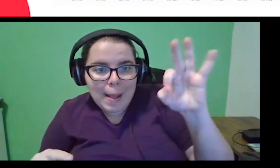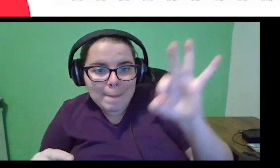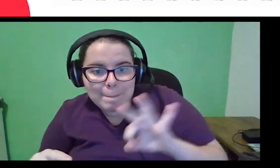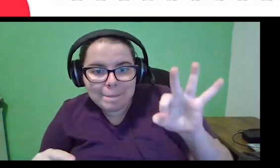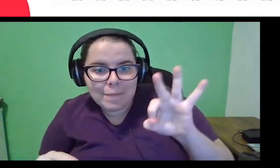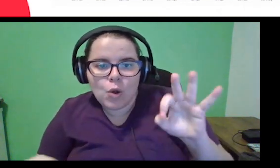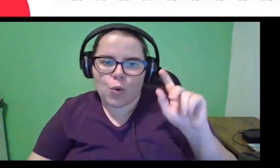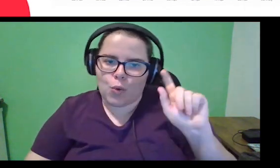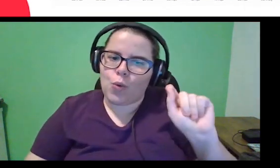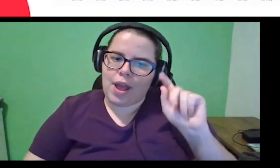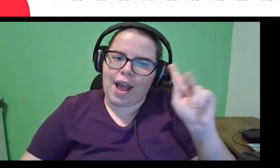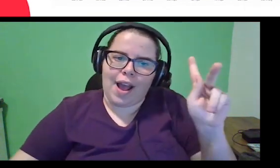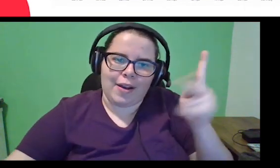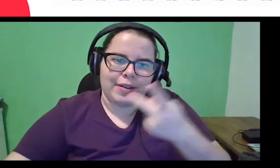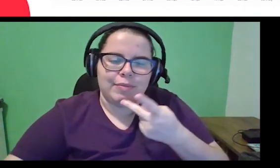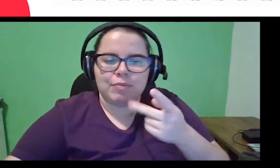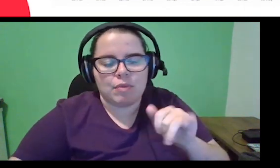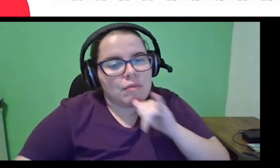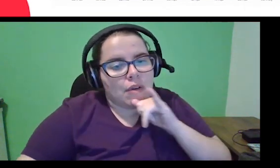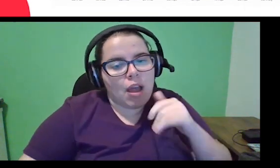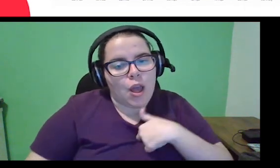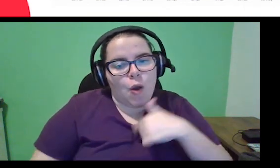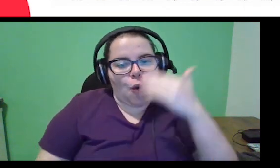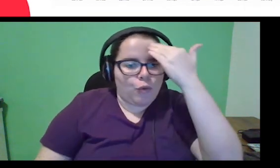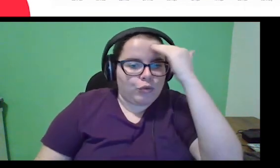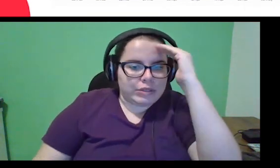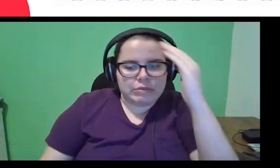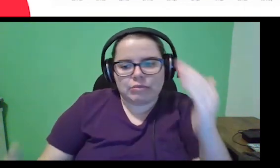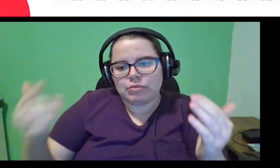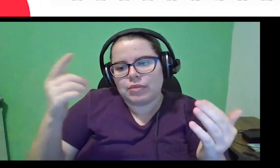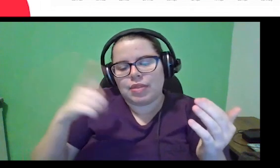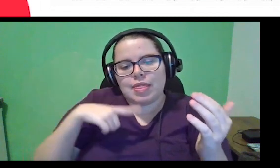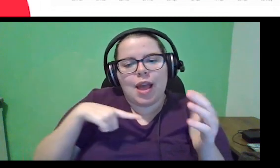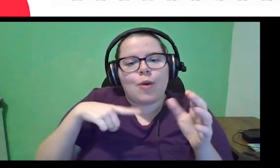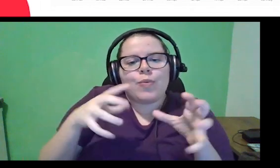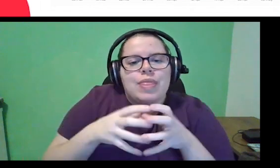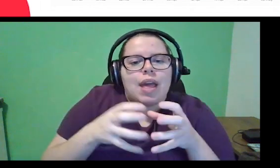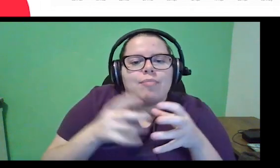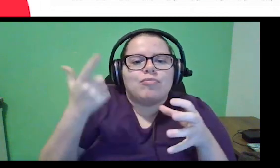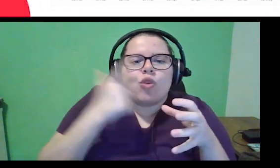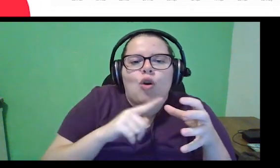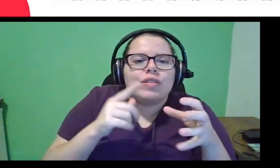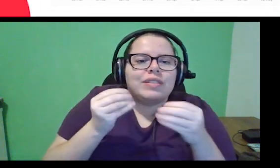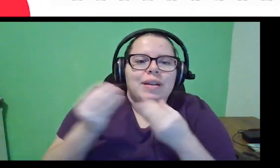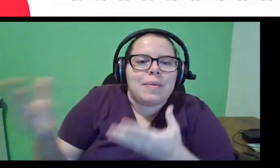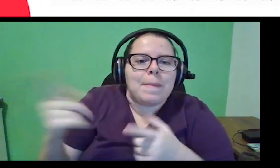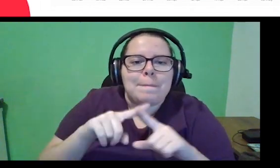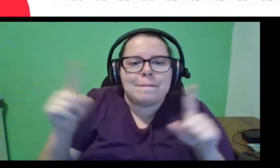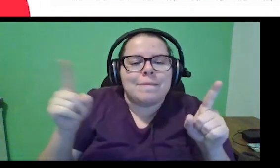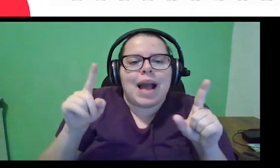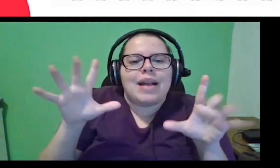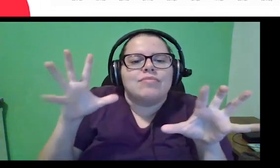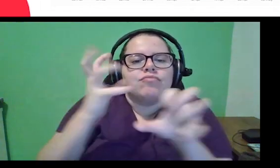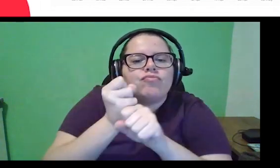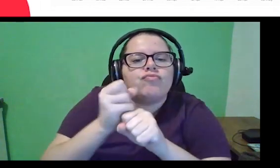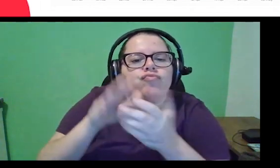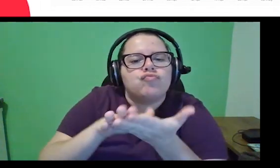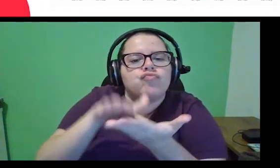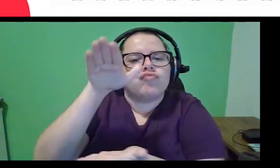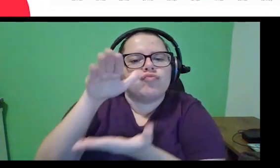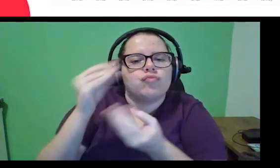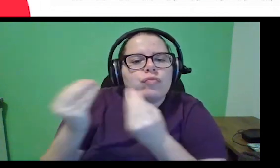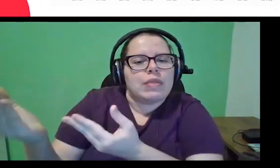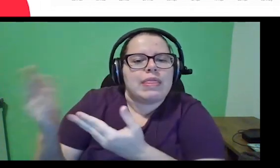foi isso que aconteceu, né. Consigo entender que teve um tempo ali que os times não conseguiam entregar, mas acumularam um grande lote para